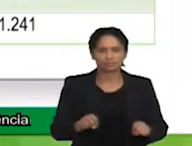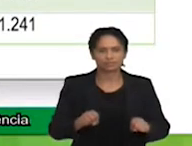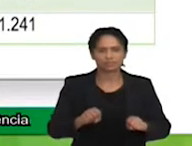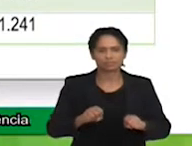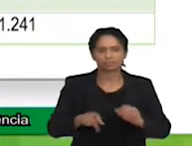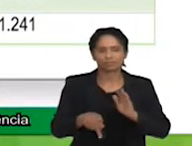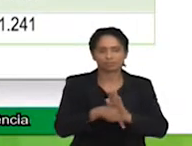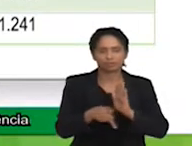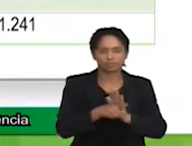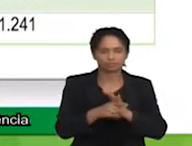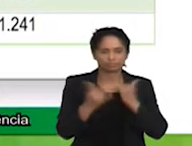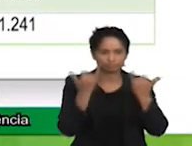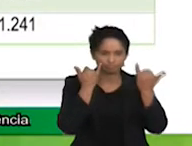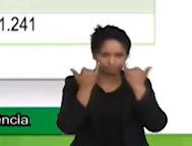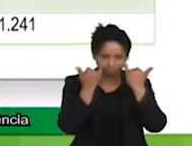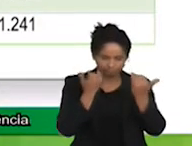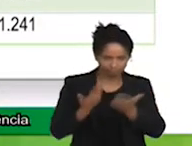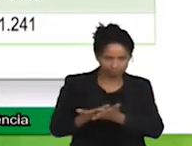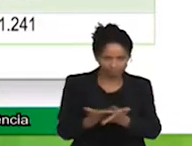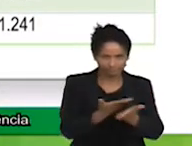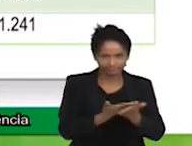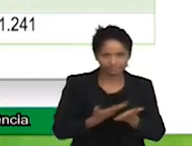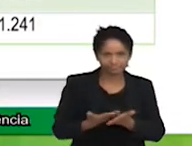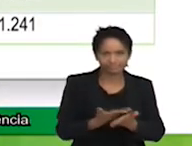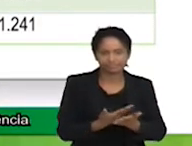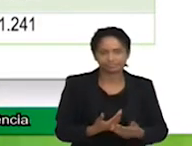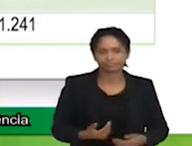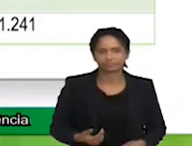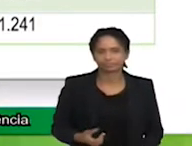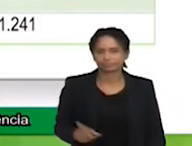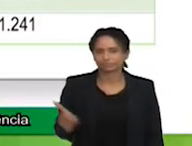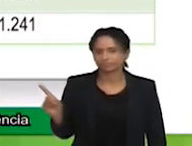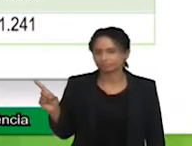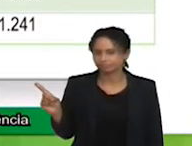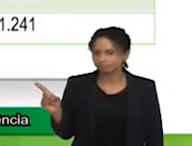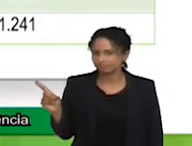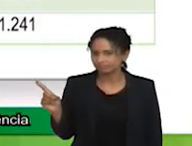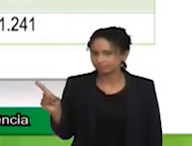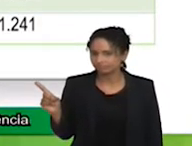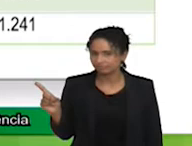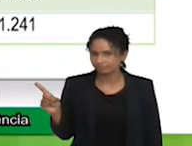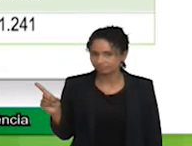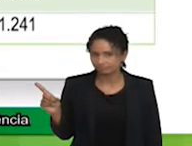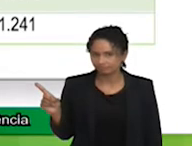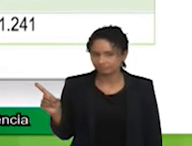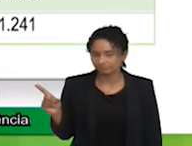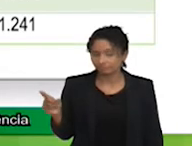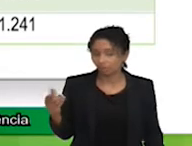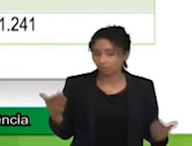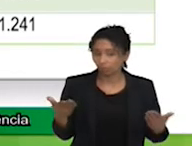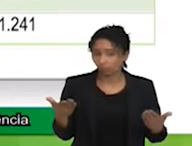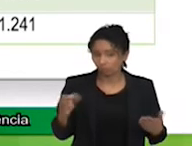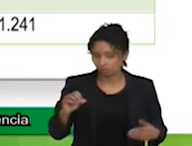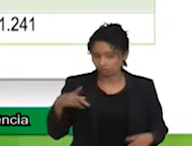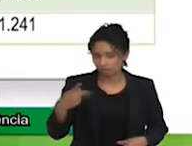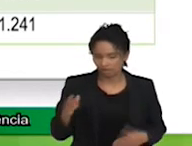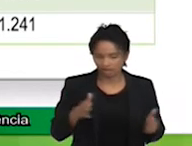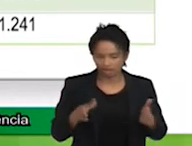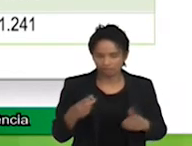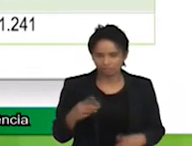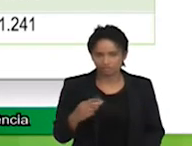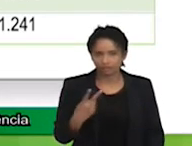Aqui, a população estimada que a gente tem hoje, em Osasco, 2020, é de